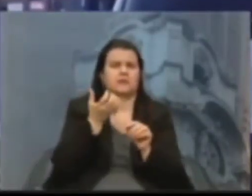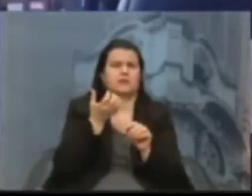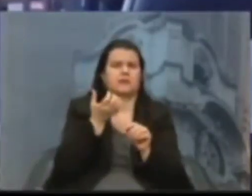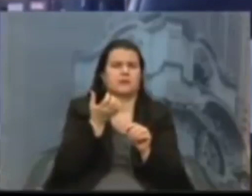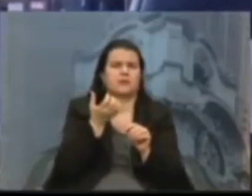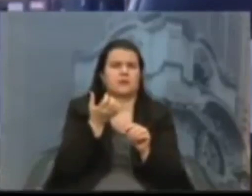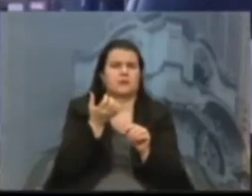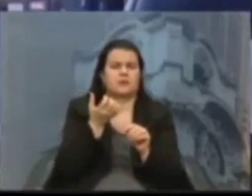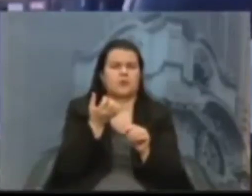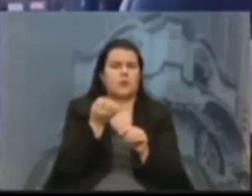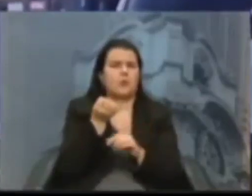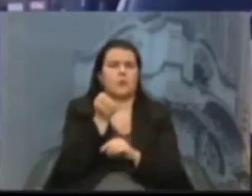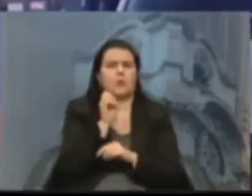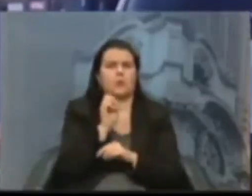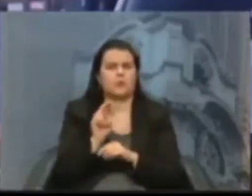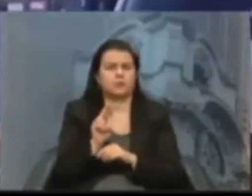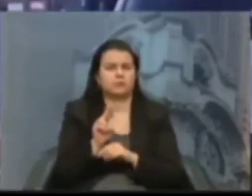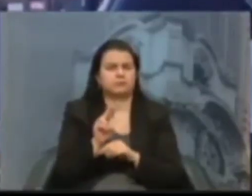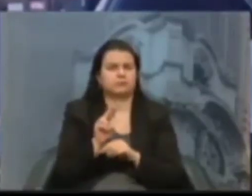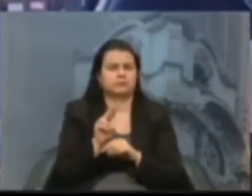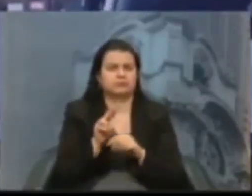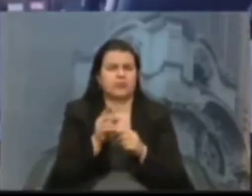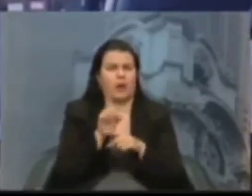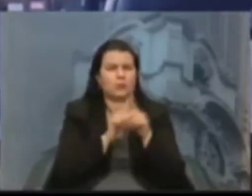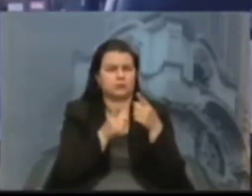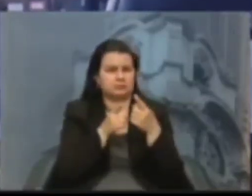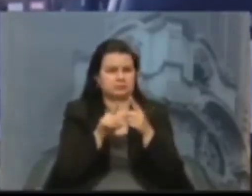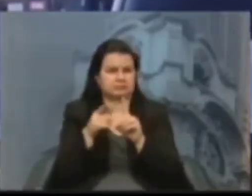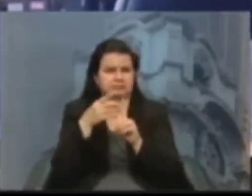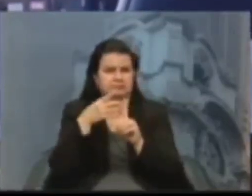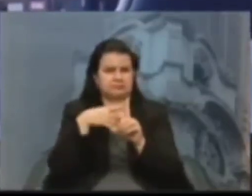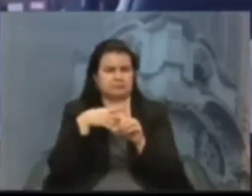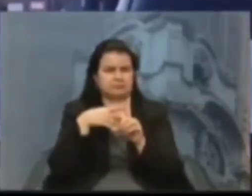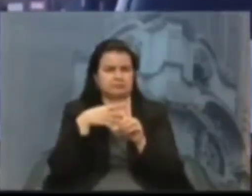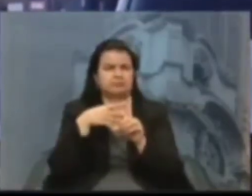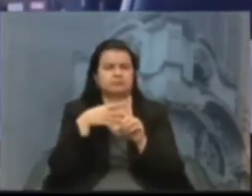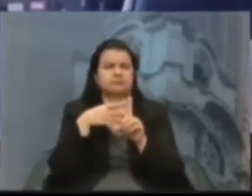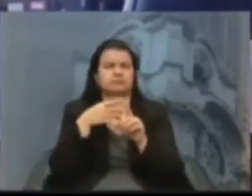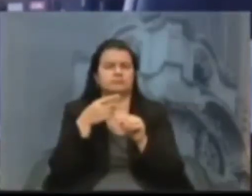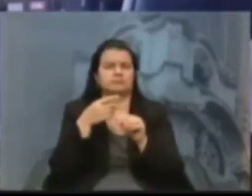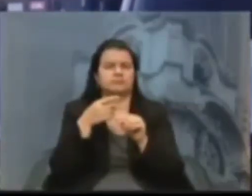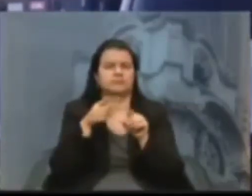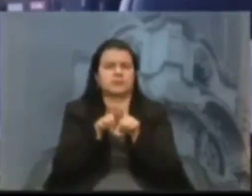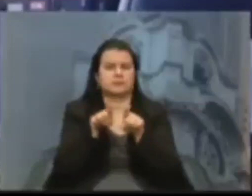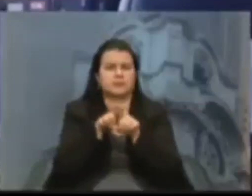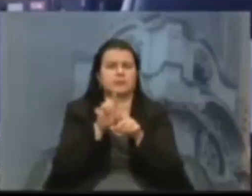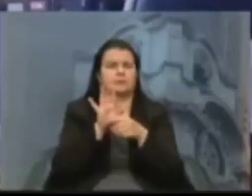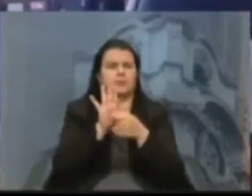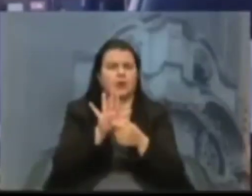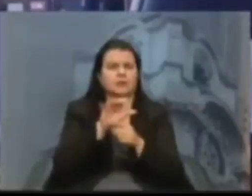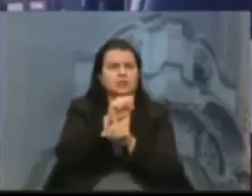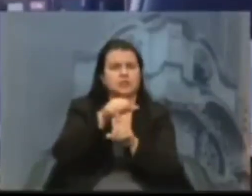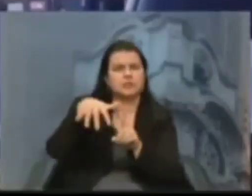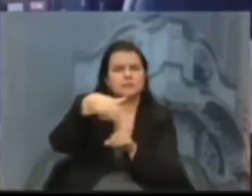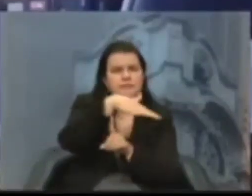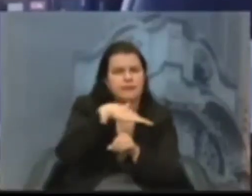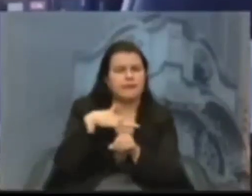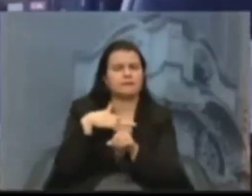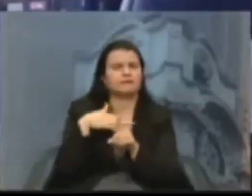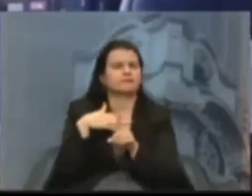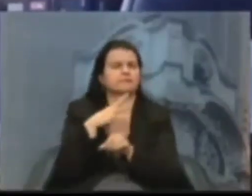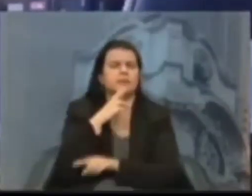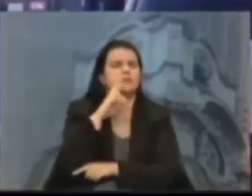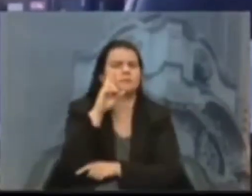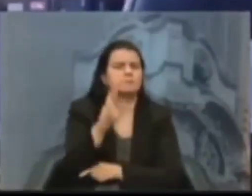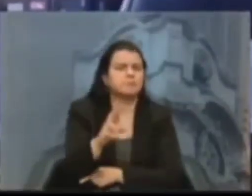dia vem assumindo um papel cada vez mais preponderante e trazendo uma resposta para a sociedade, uma resposta para todos e todas